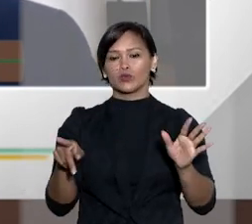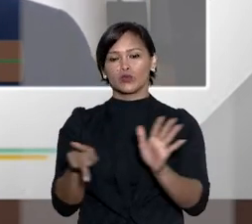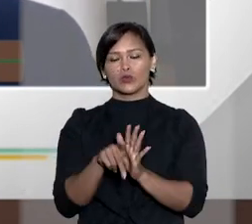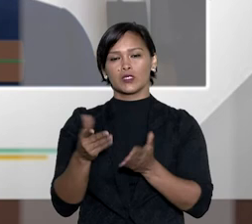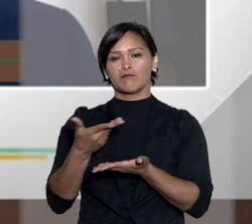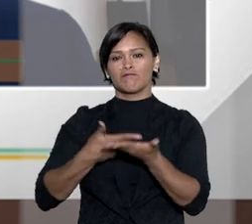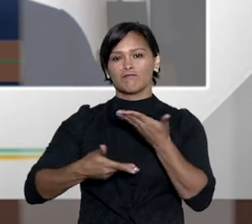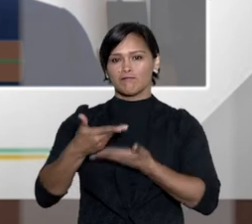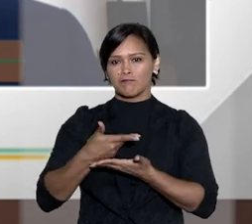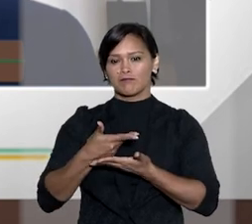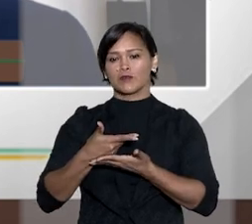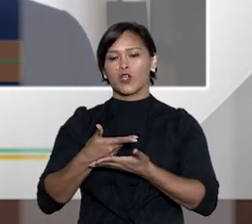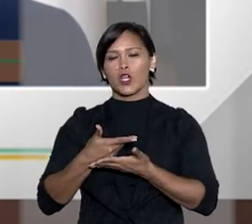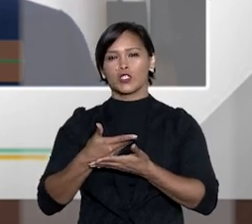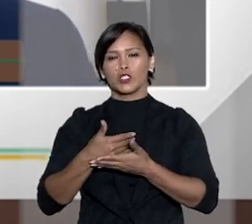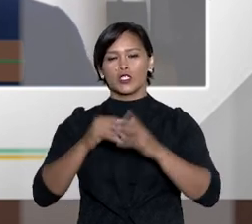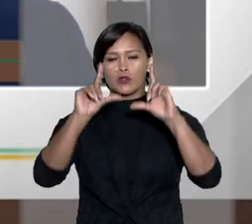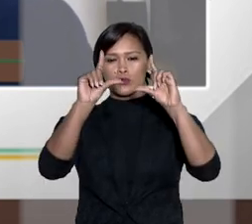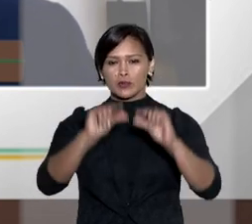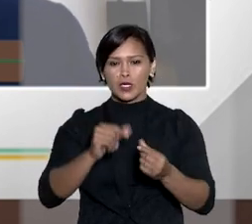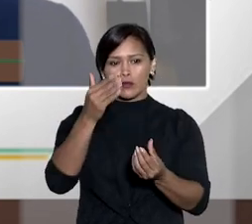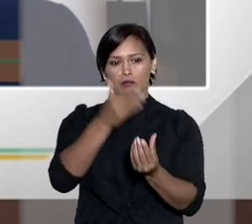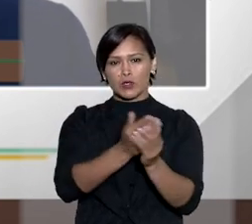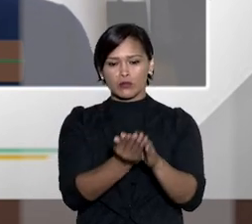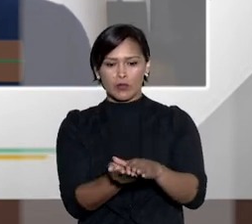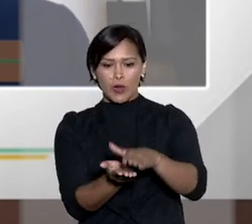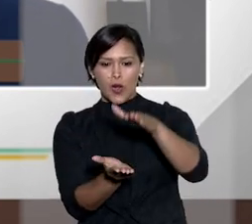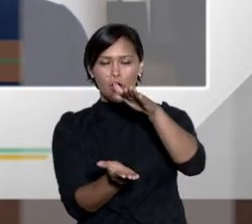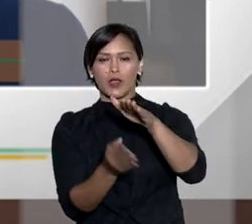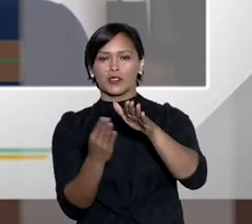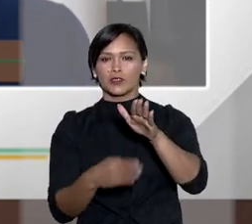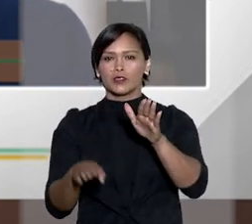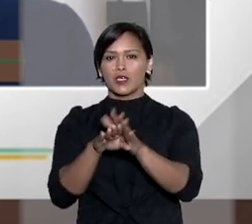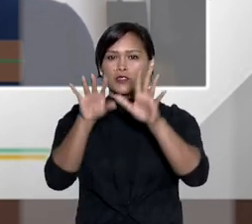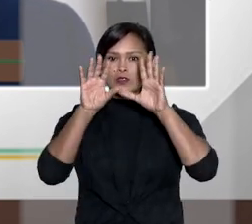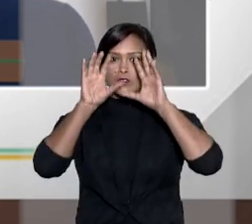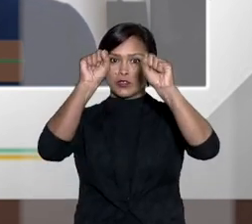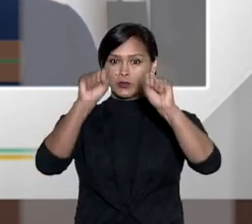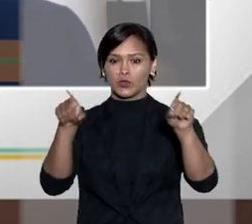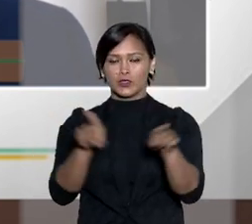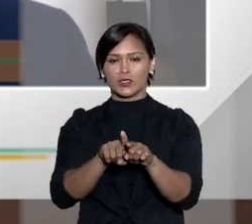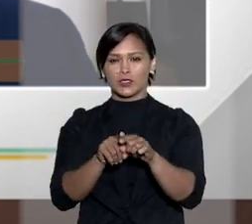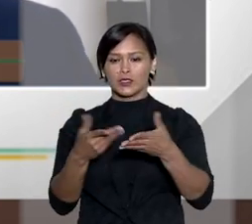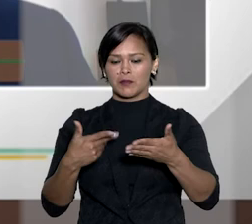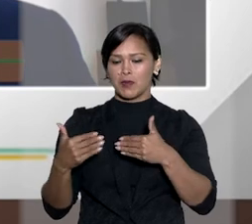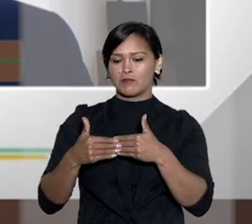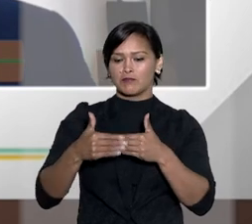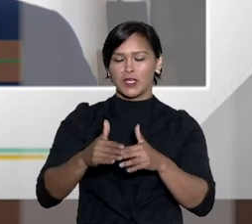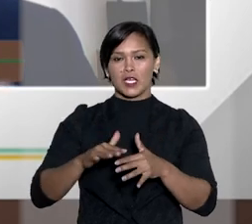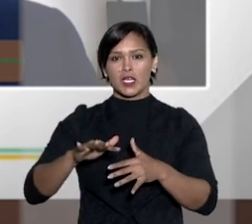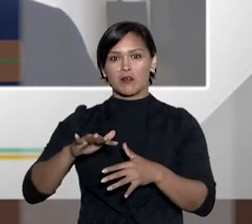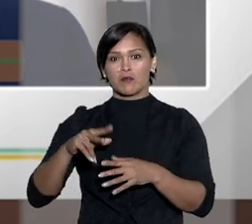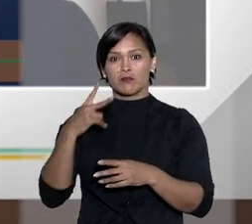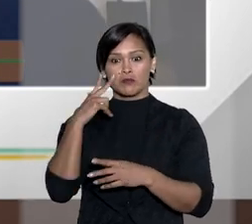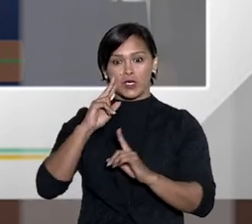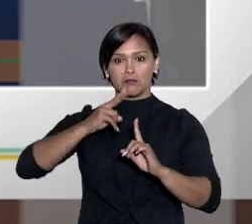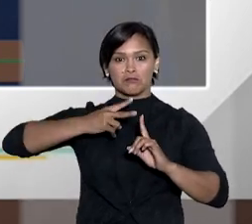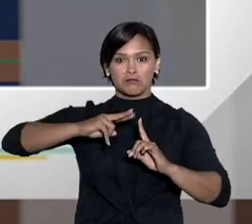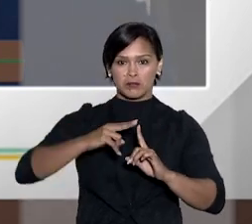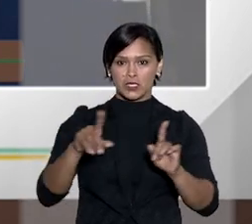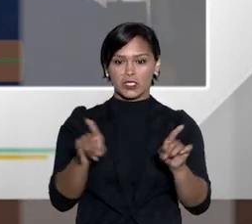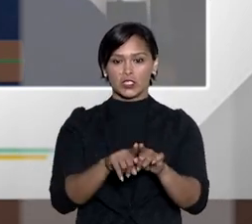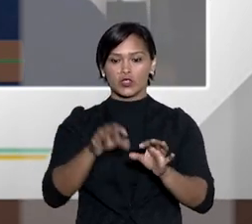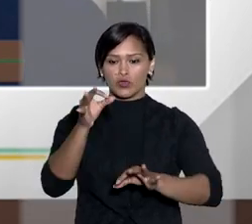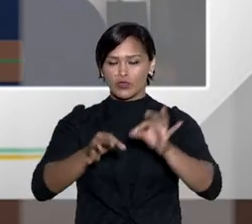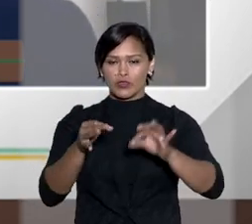dos conflitos tudo isso descongestionou o estoque dos processos e por consequência trouxe